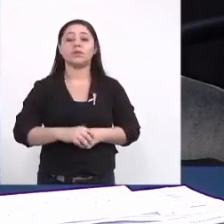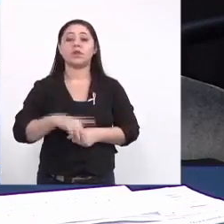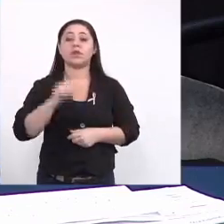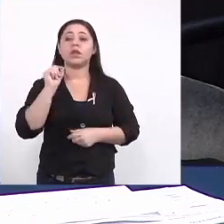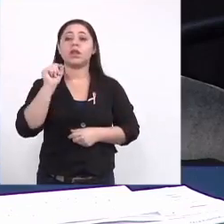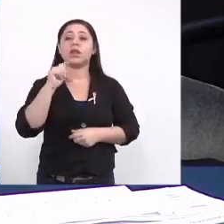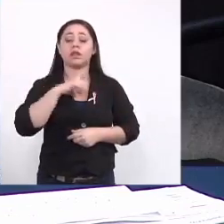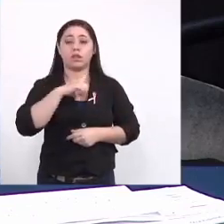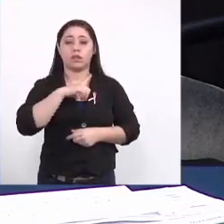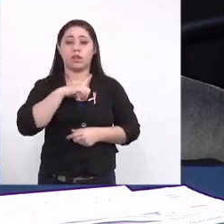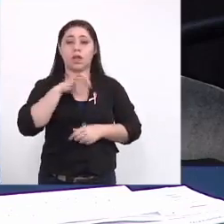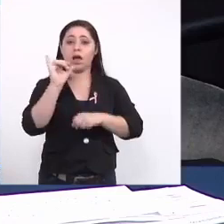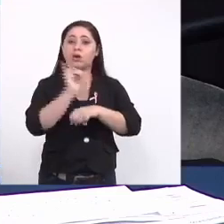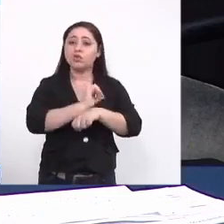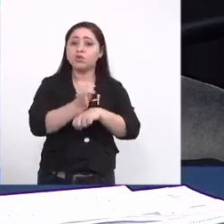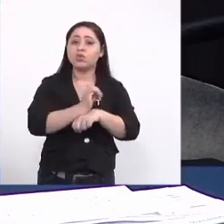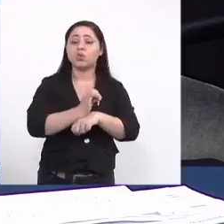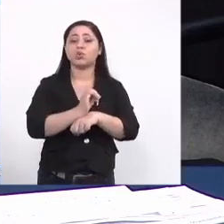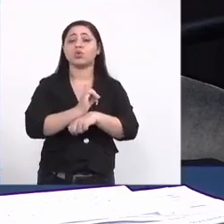ações